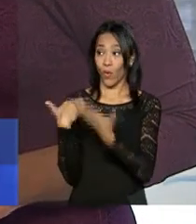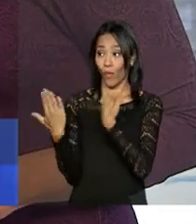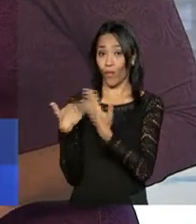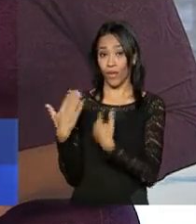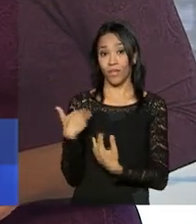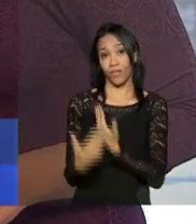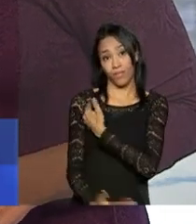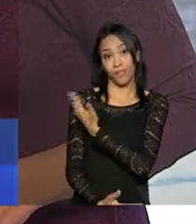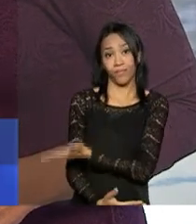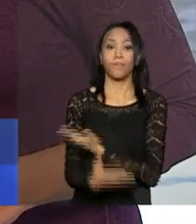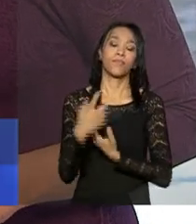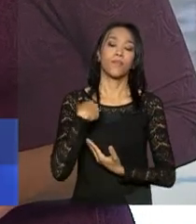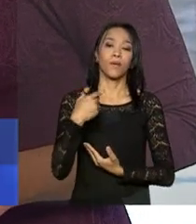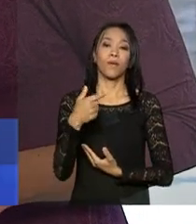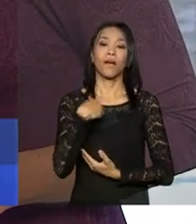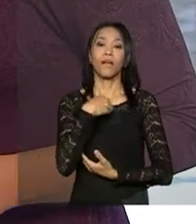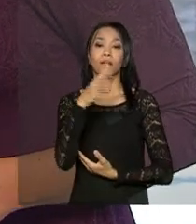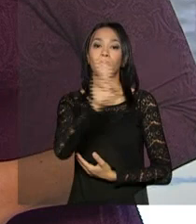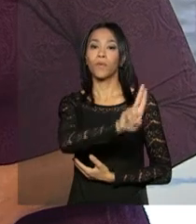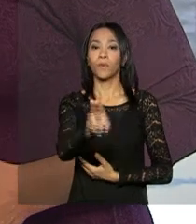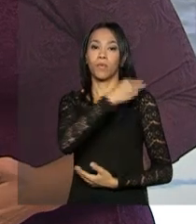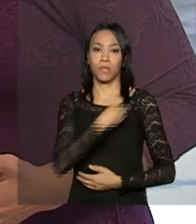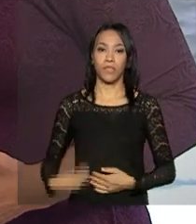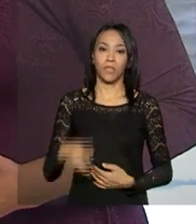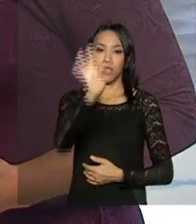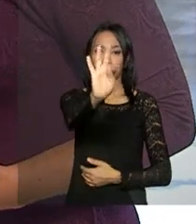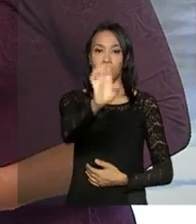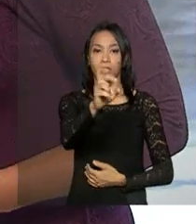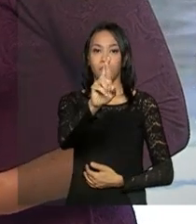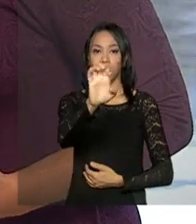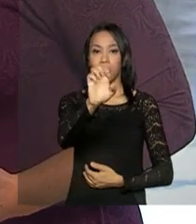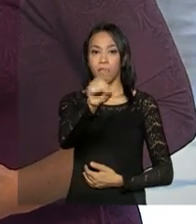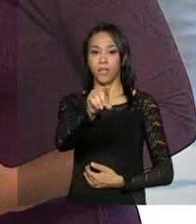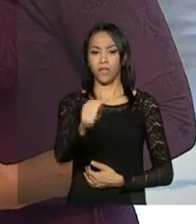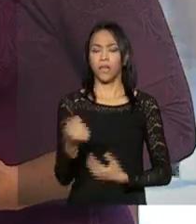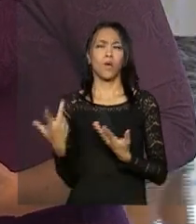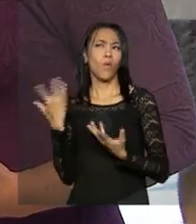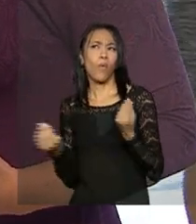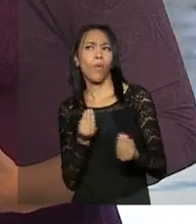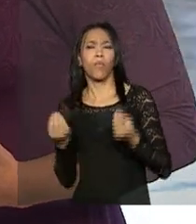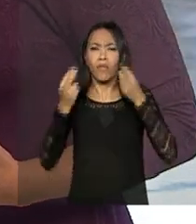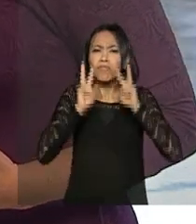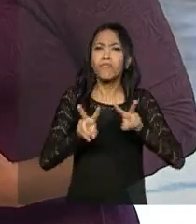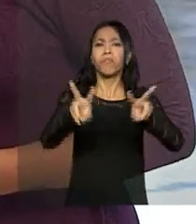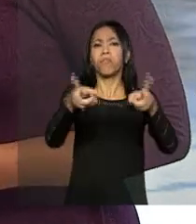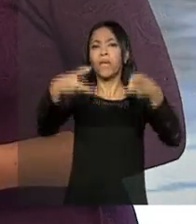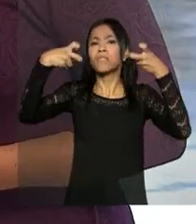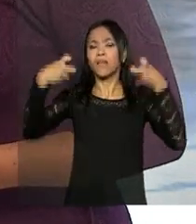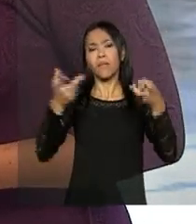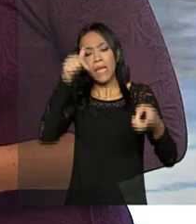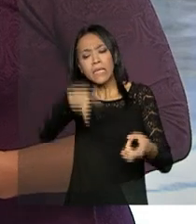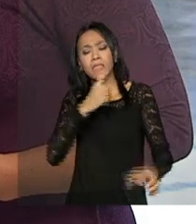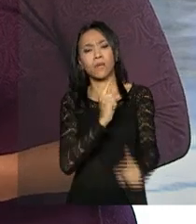Tereza Campelo, ministra do Desenvolvimento Social e Combate à Fome. Qual a expectativa da senhora, do governo federal, com o